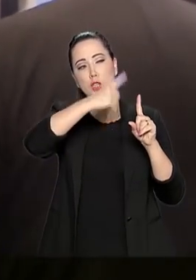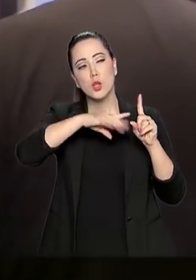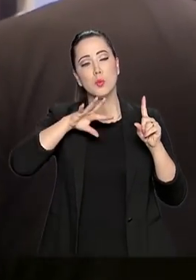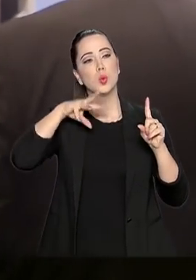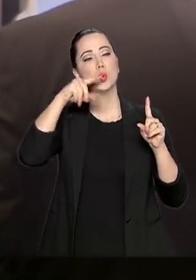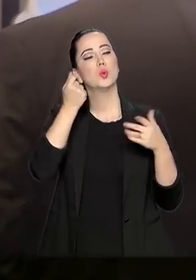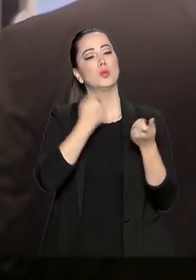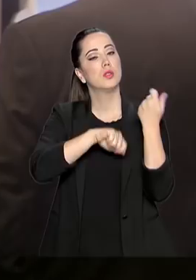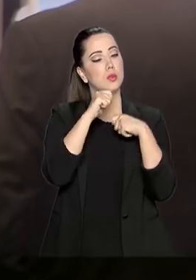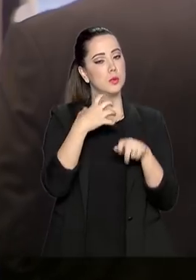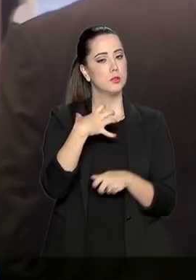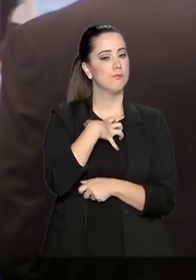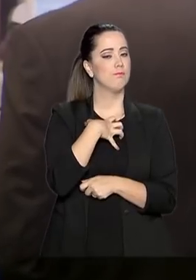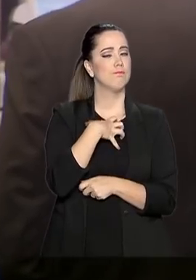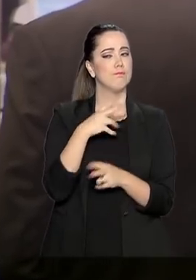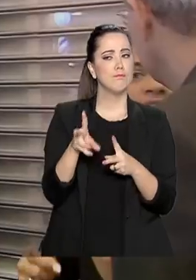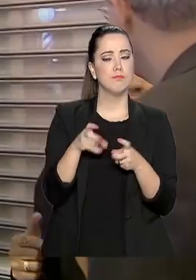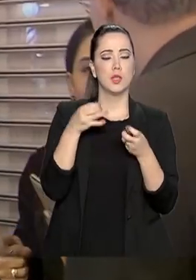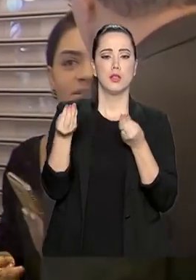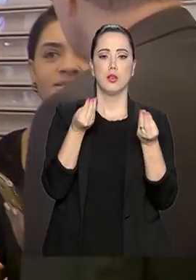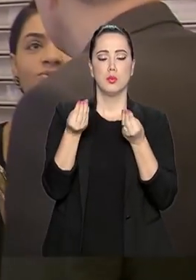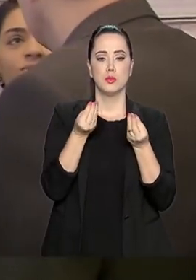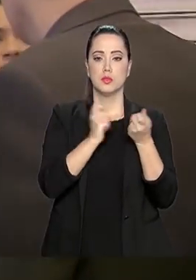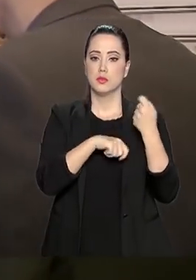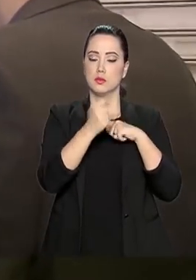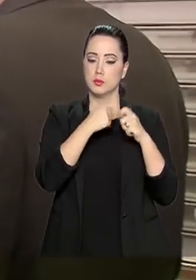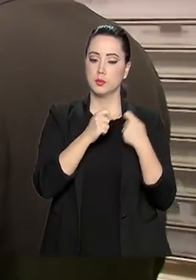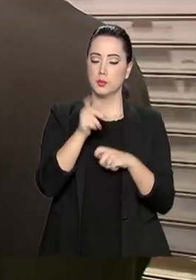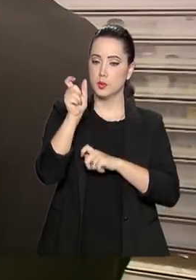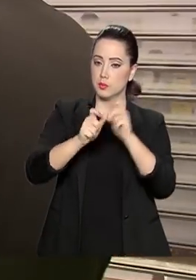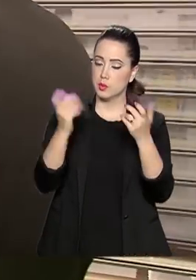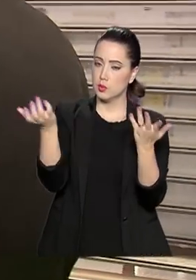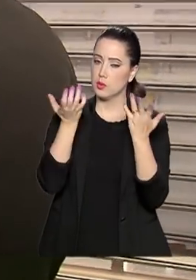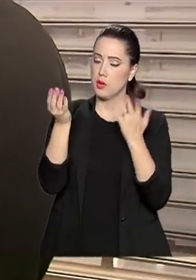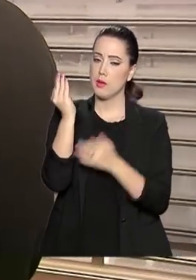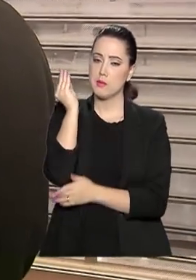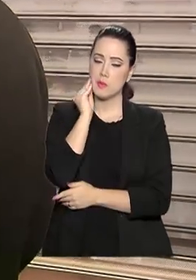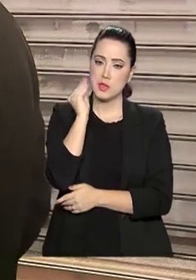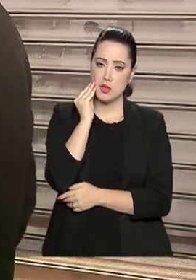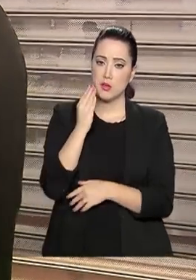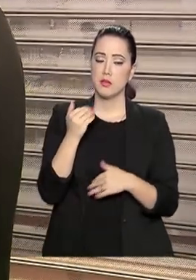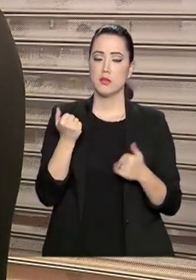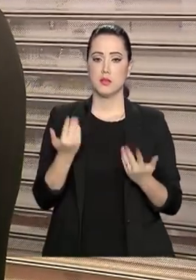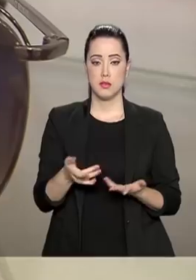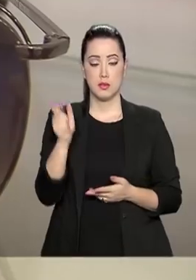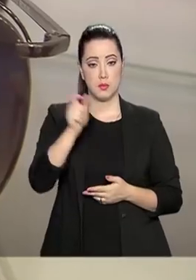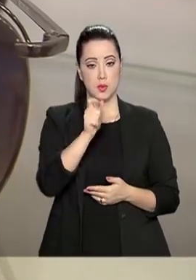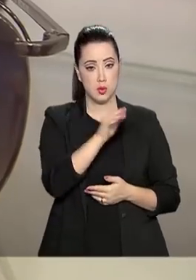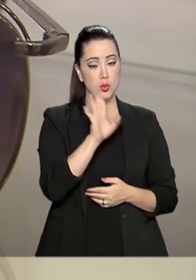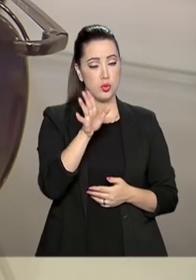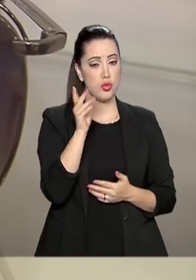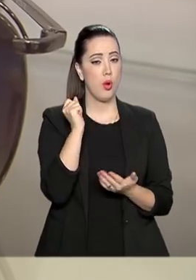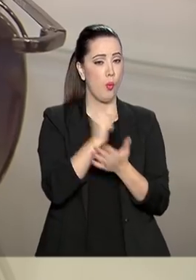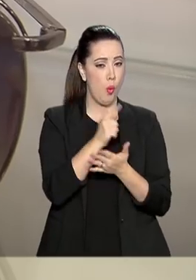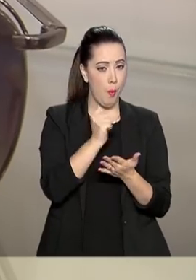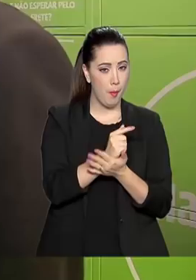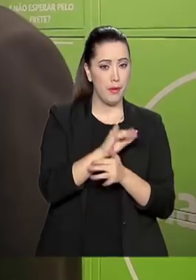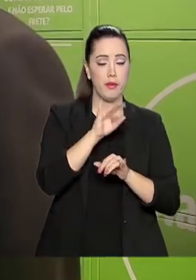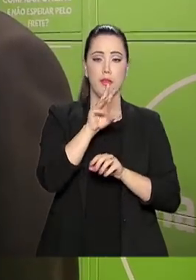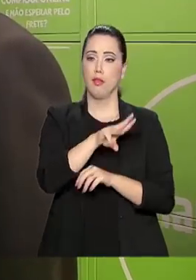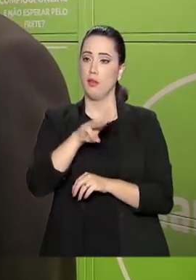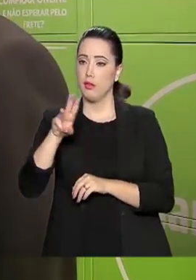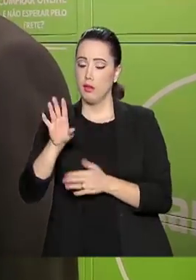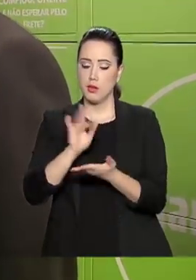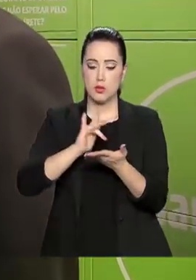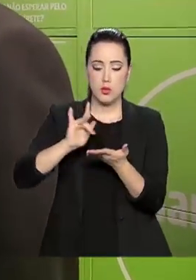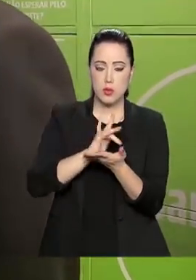economia. É onde a gente sente o que está acontecendo, é onde o consumidor quer ter a experiência. O consumidor já consome muito digitalmente no